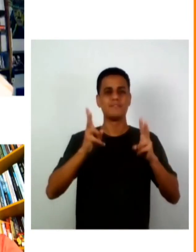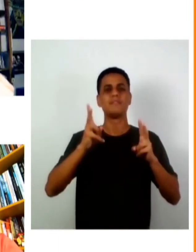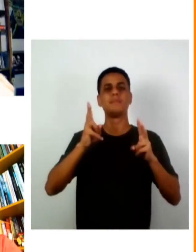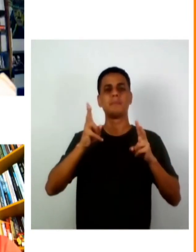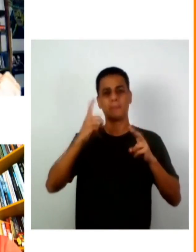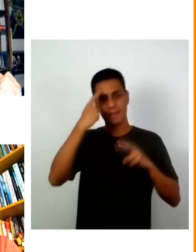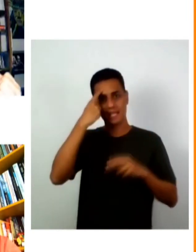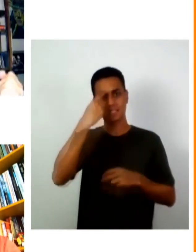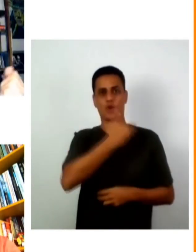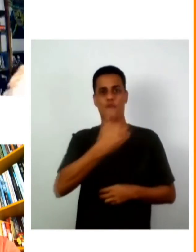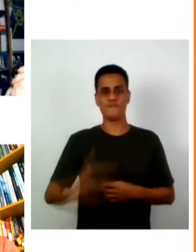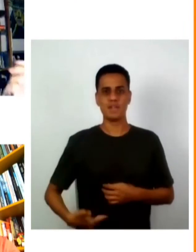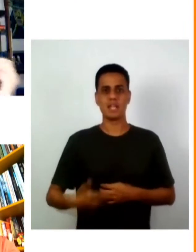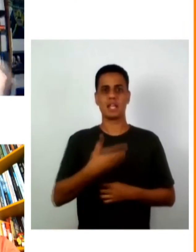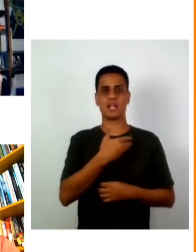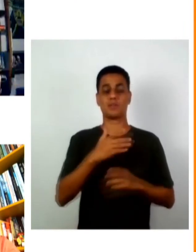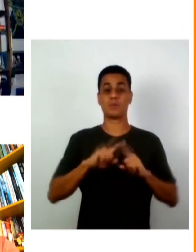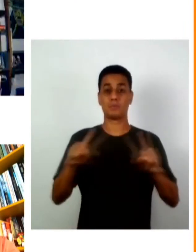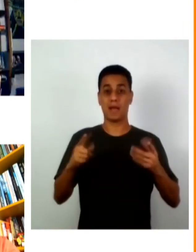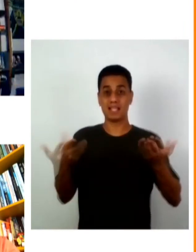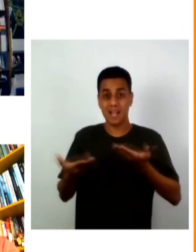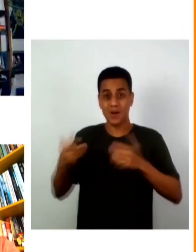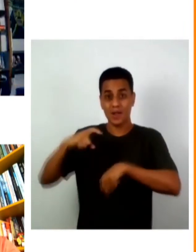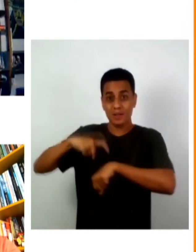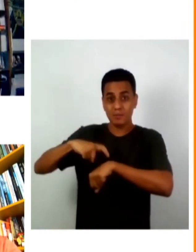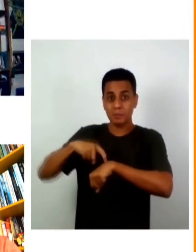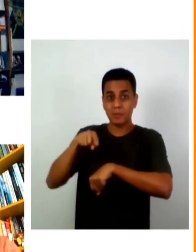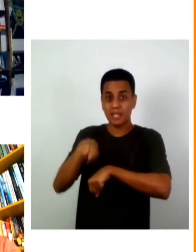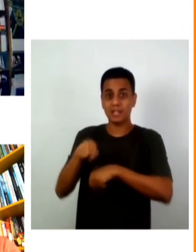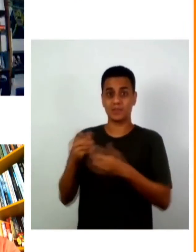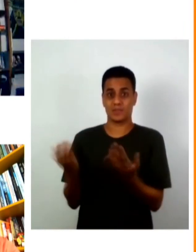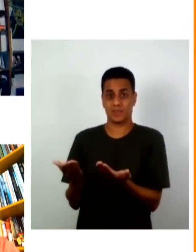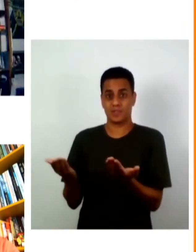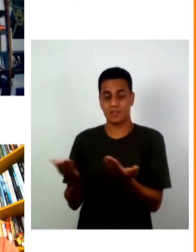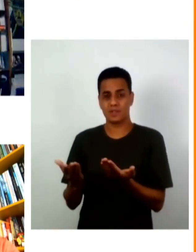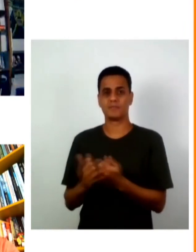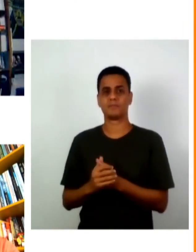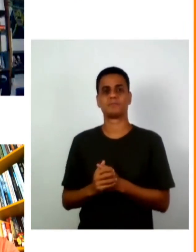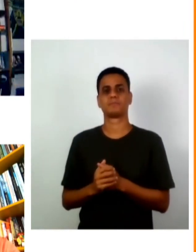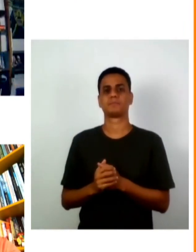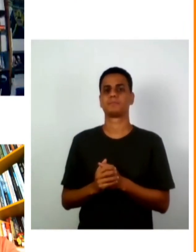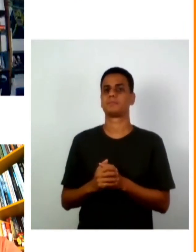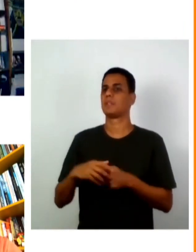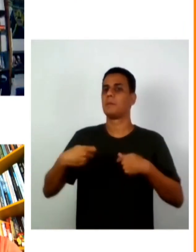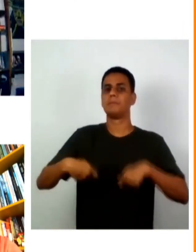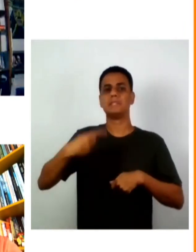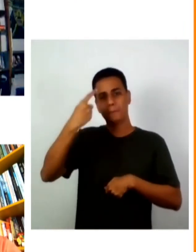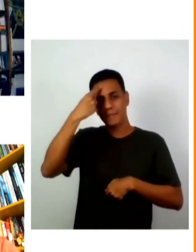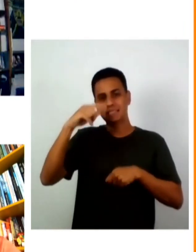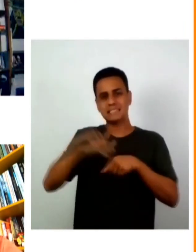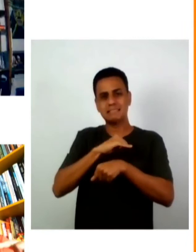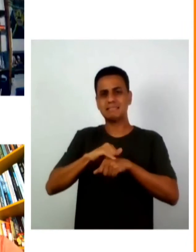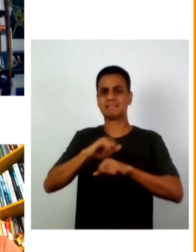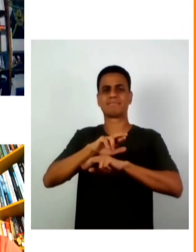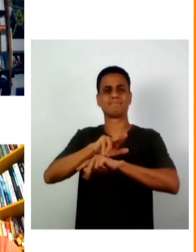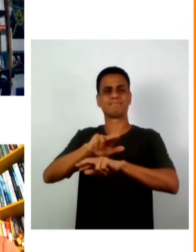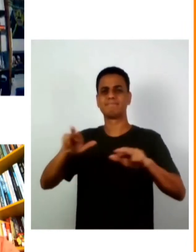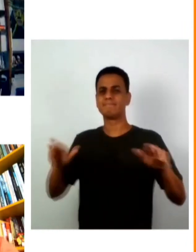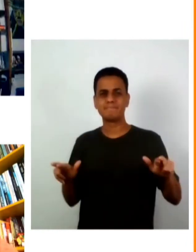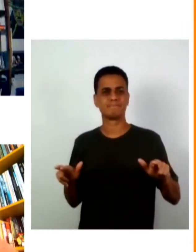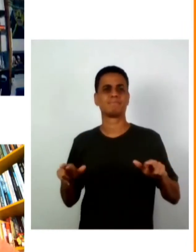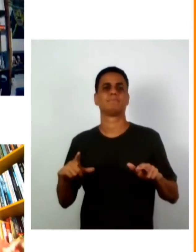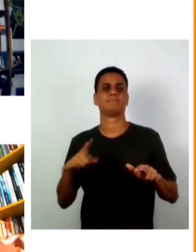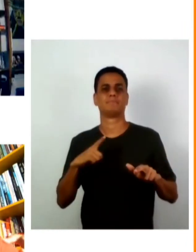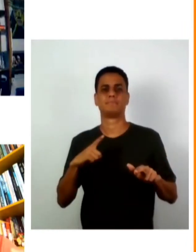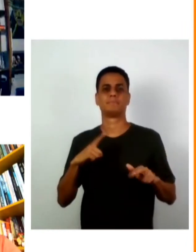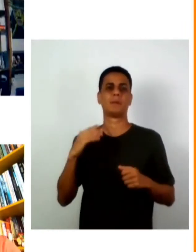falando no governo mas por exemplo neste momento as entidades multilaterais como o